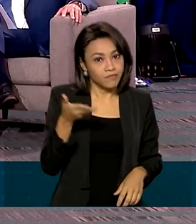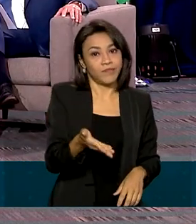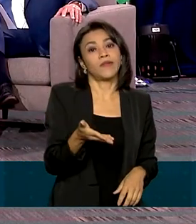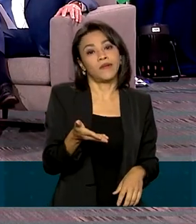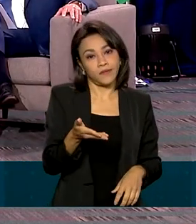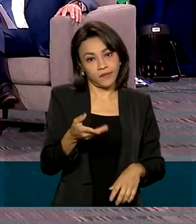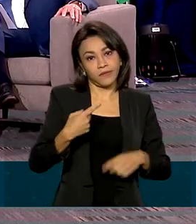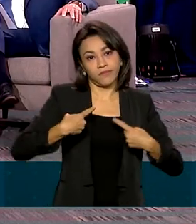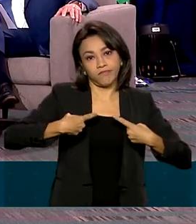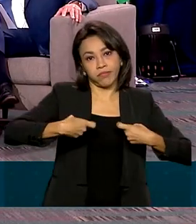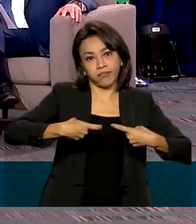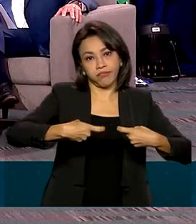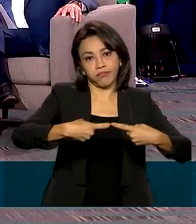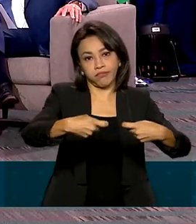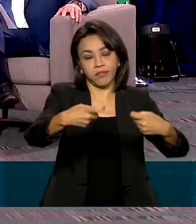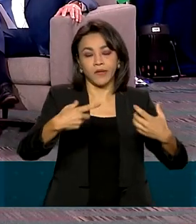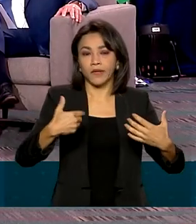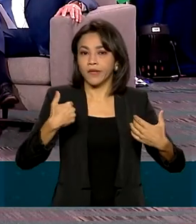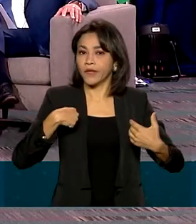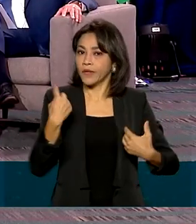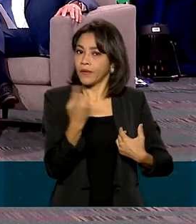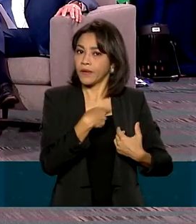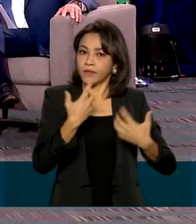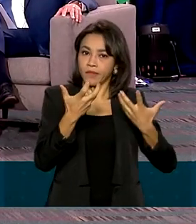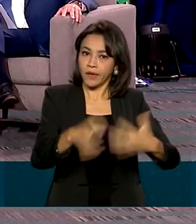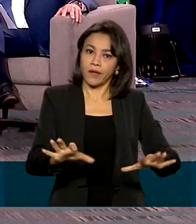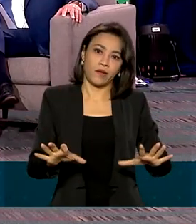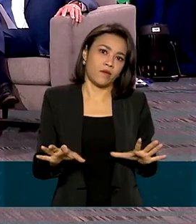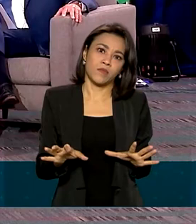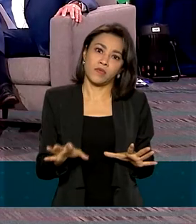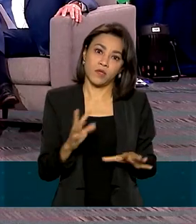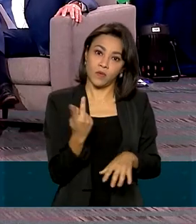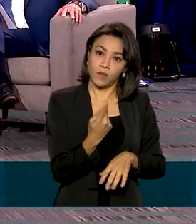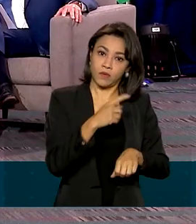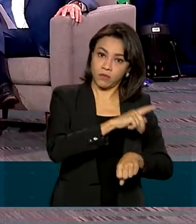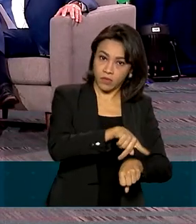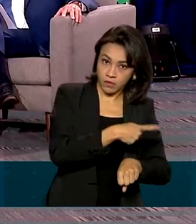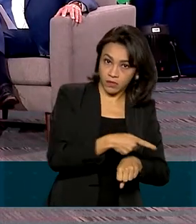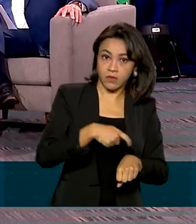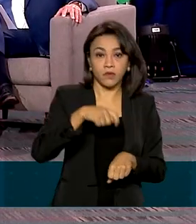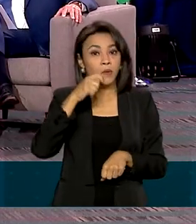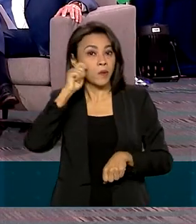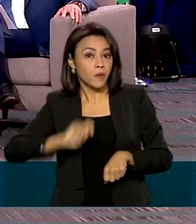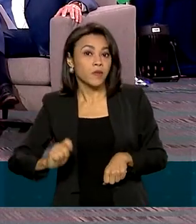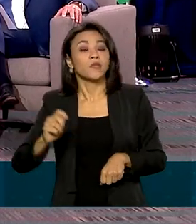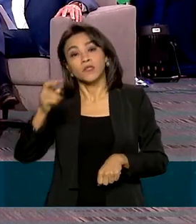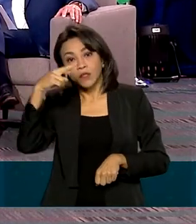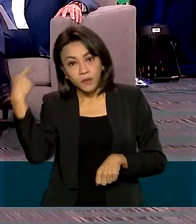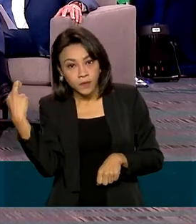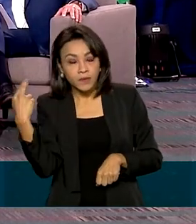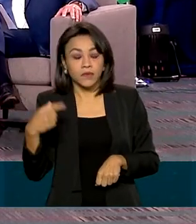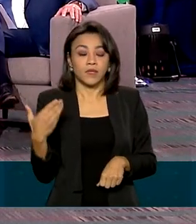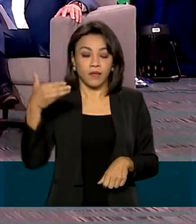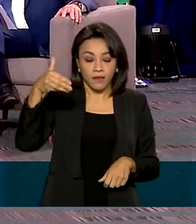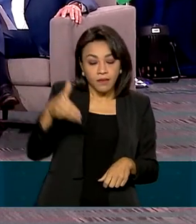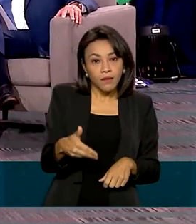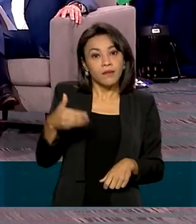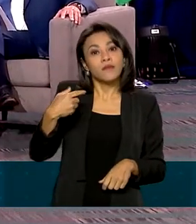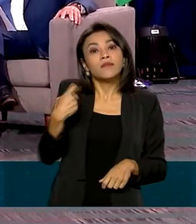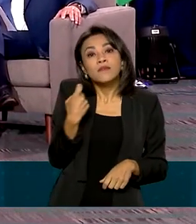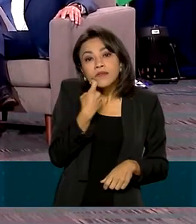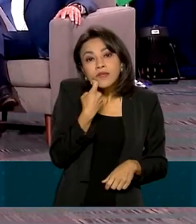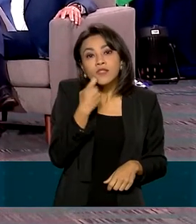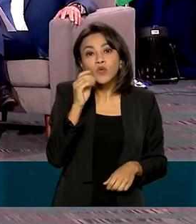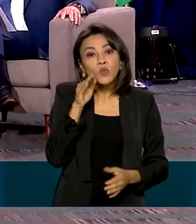não queremos entre Ucrânia e Rússia. Nesta sexta-feira, no último dia da